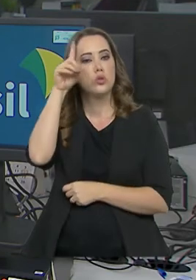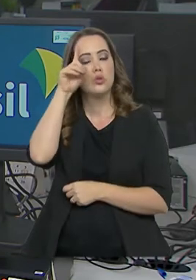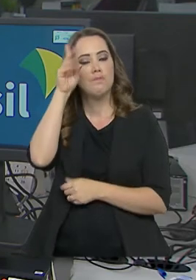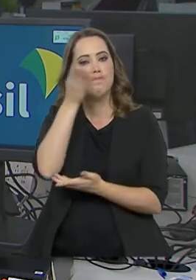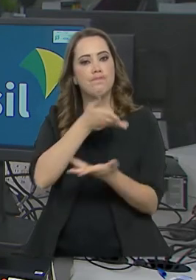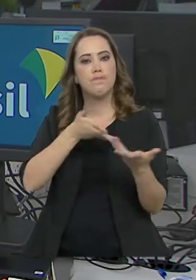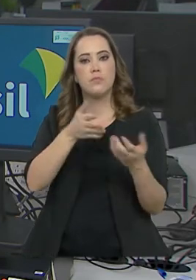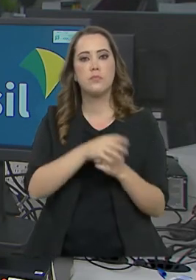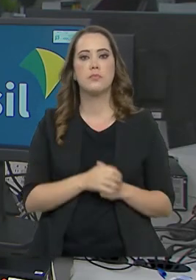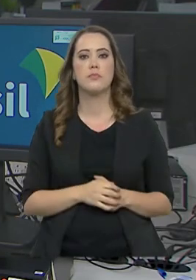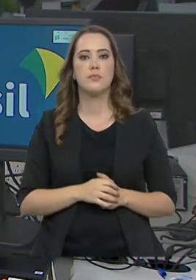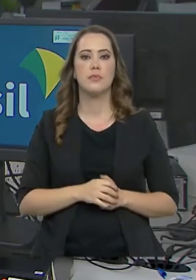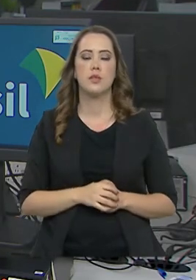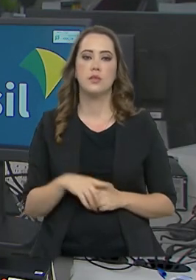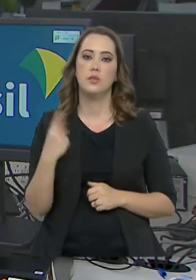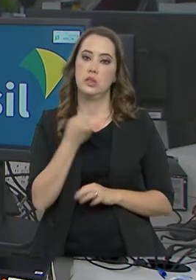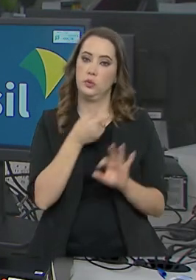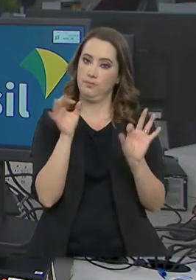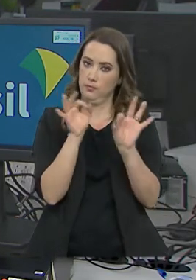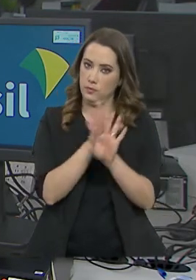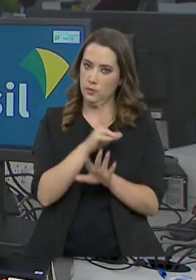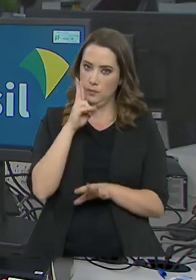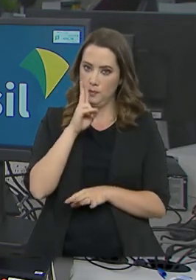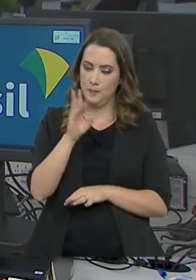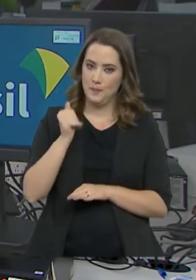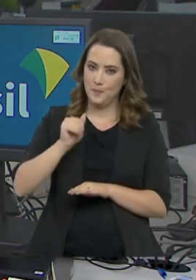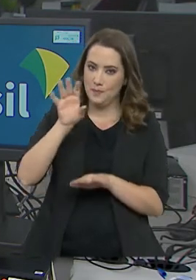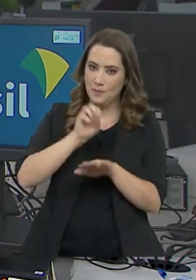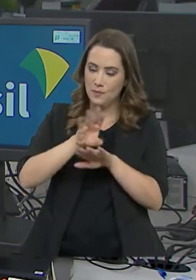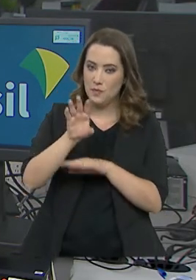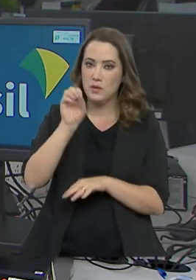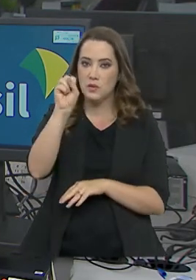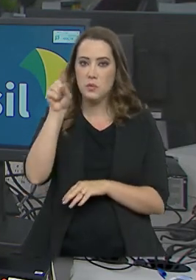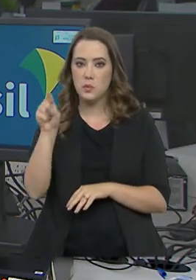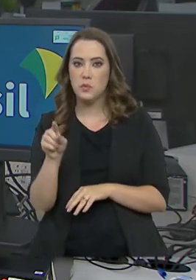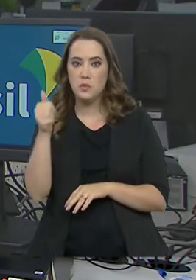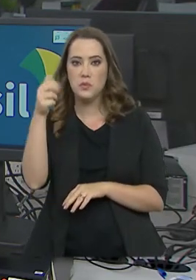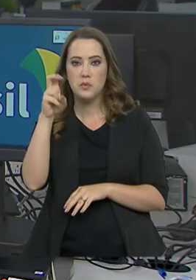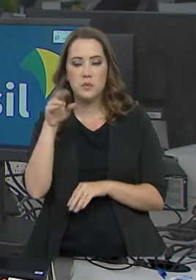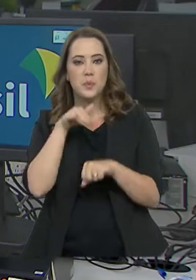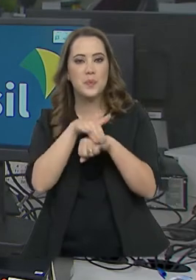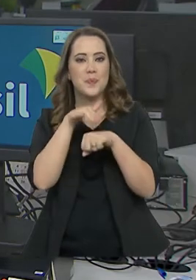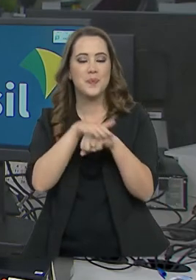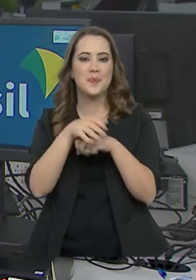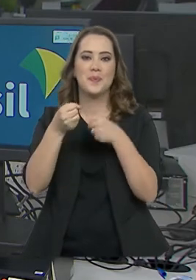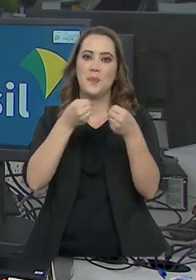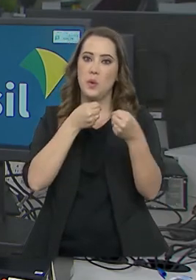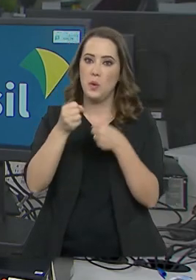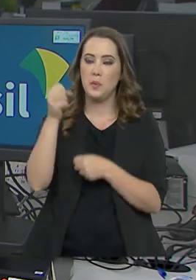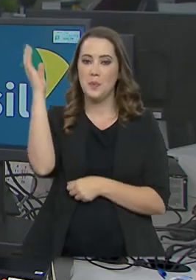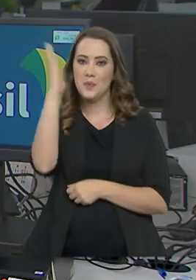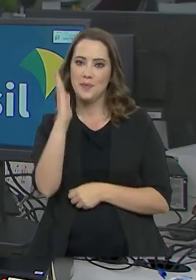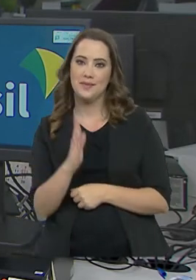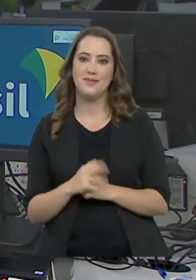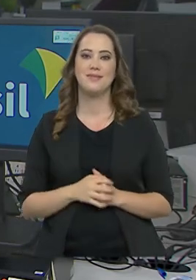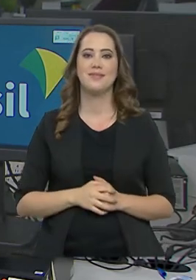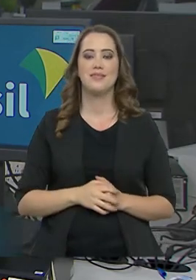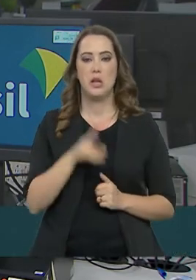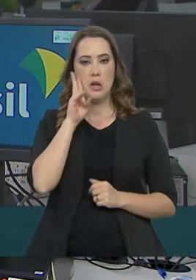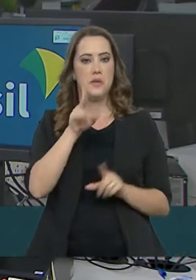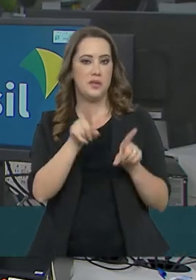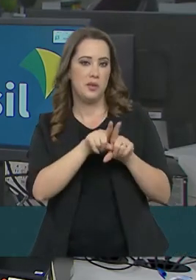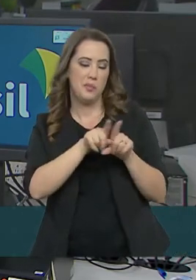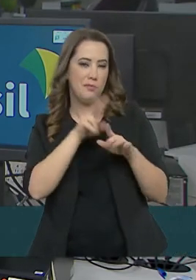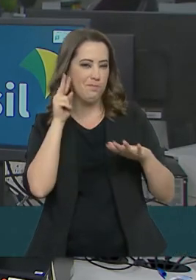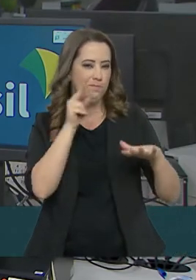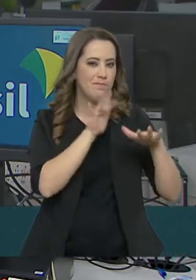barragens envolvidas. A gente fica por aqui. Mais notícias logo mais às 8h15 da noite no Repórter Brasil. Você